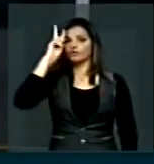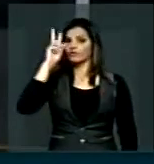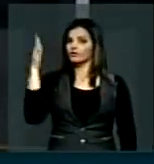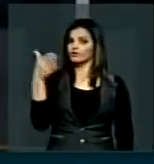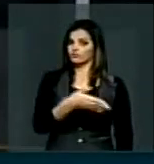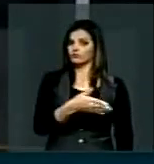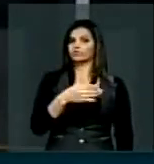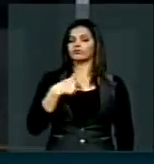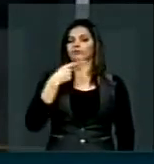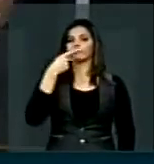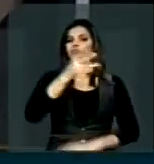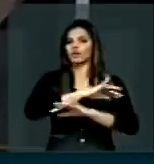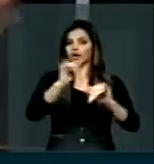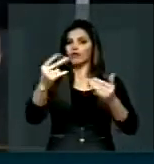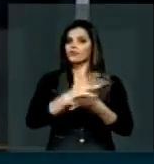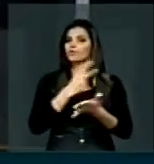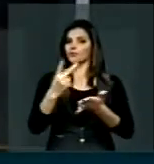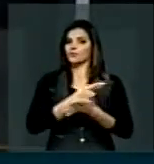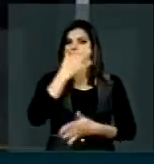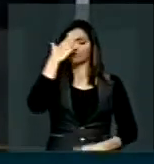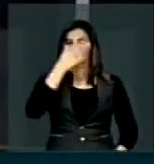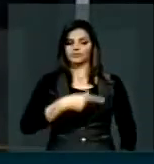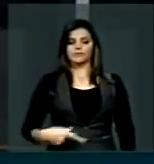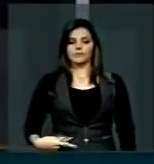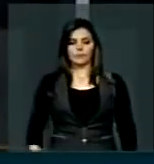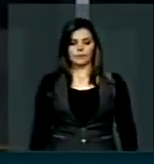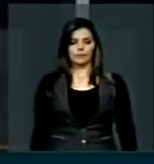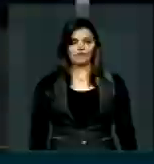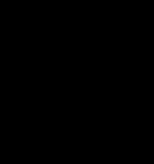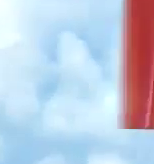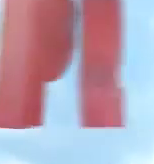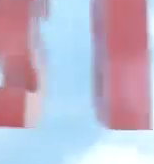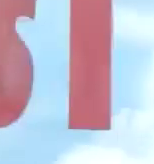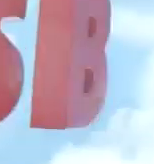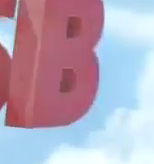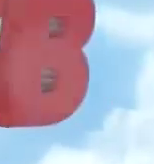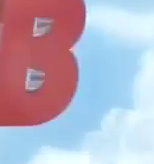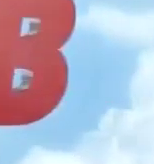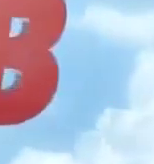trazer onde é que está esse erro. Obrigado, presidente. aí